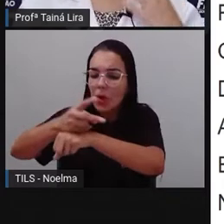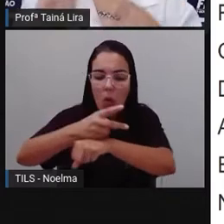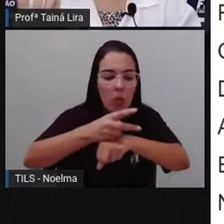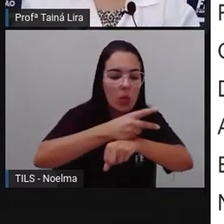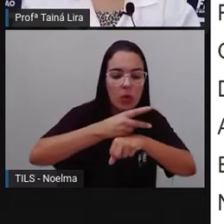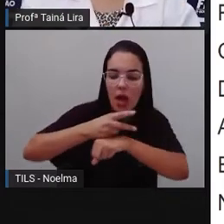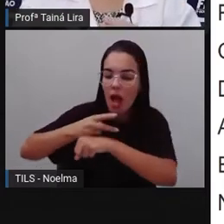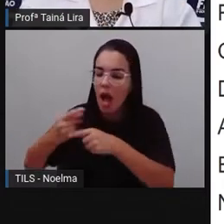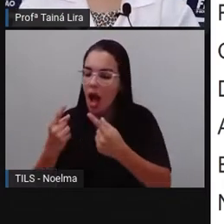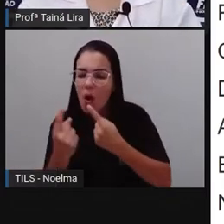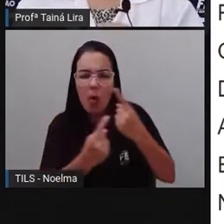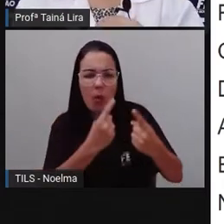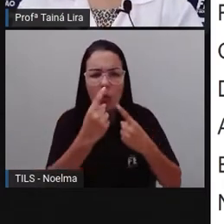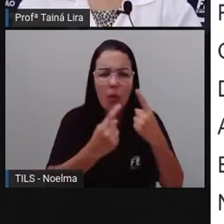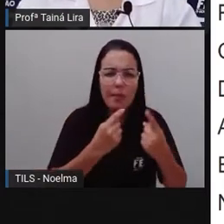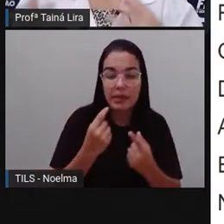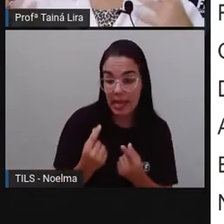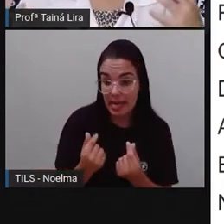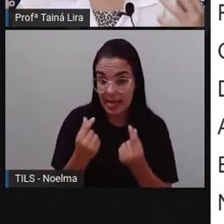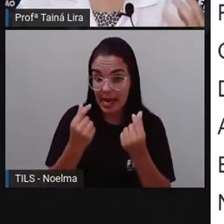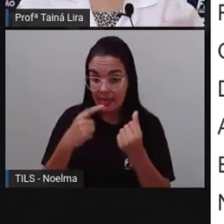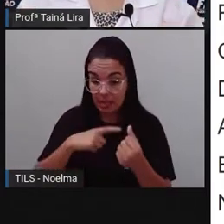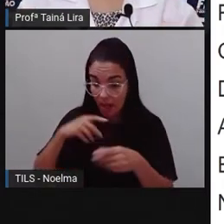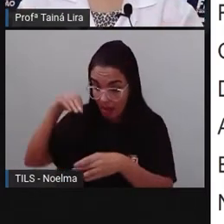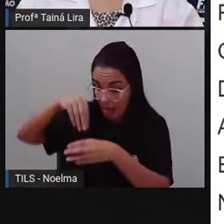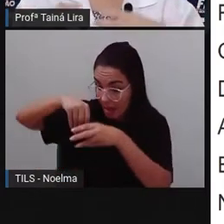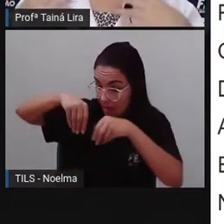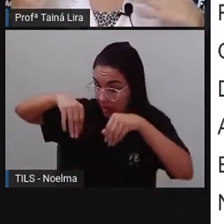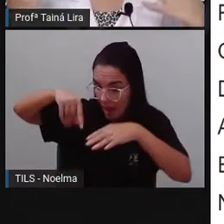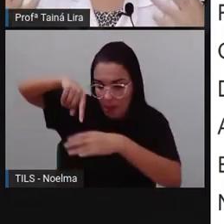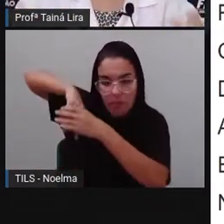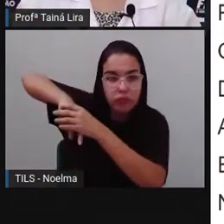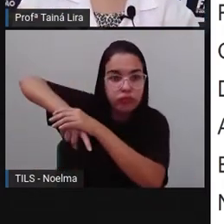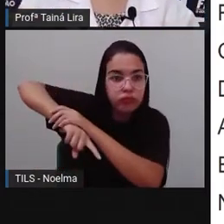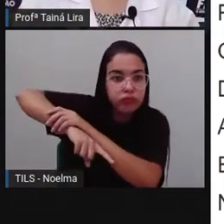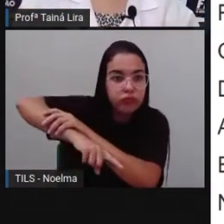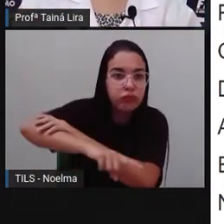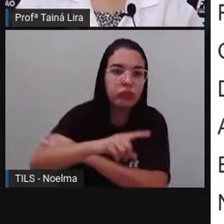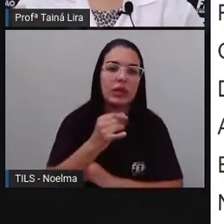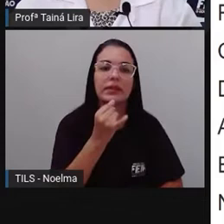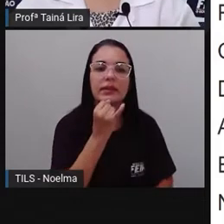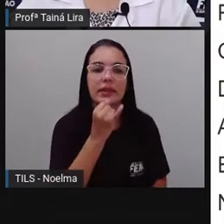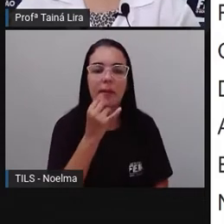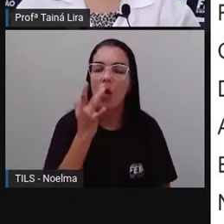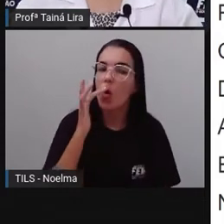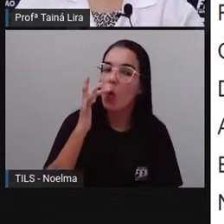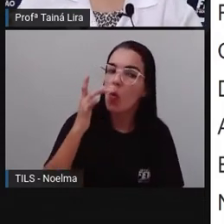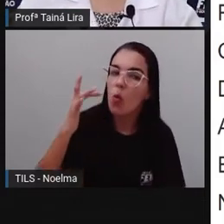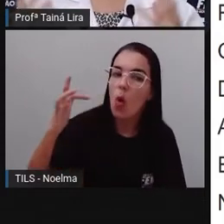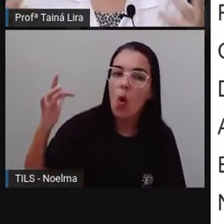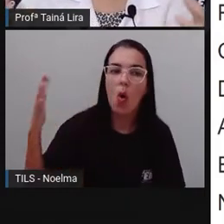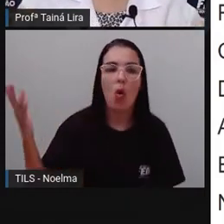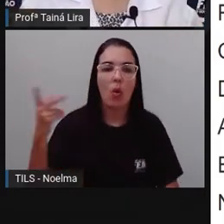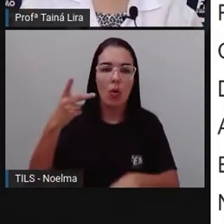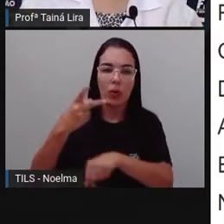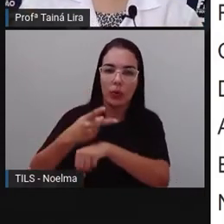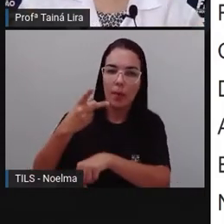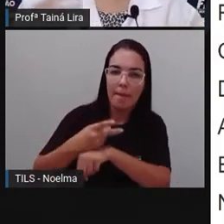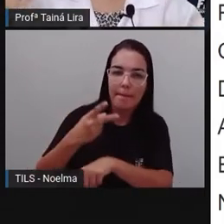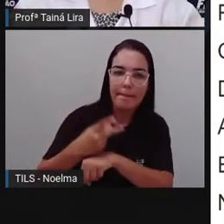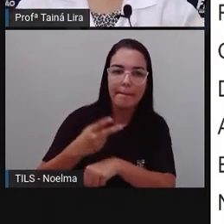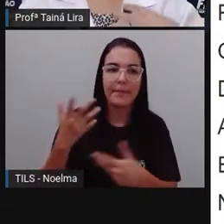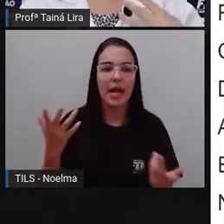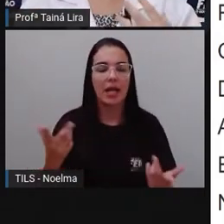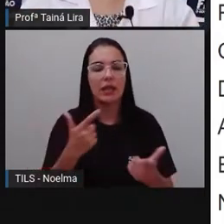que tem ali no solo. Então, eles podem trabalhar ali, alguns trabalham com mineração, certo? Então, eles procuram ouro,